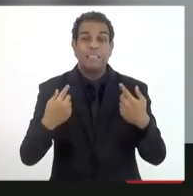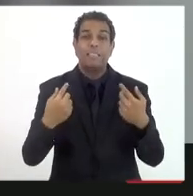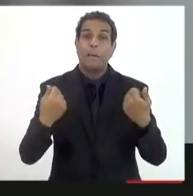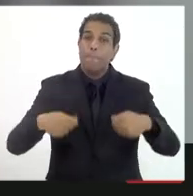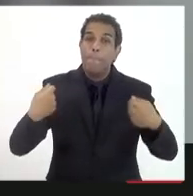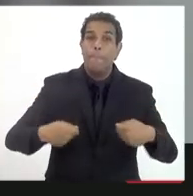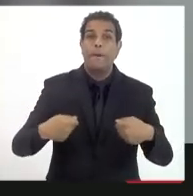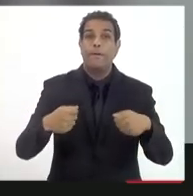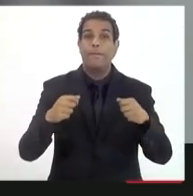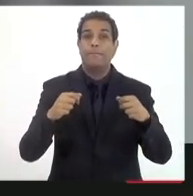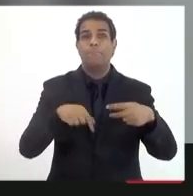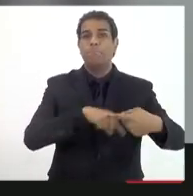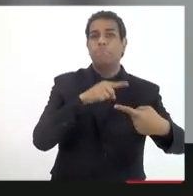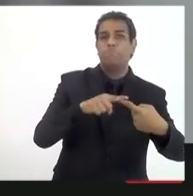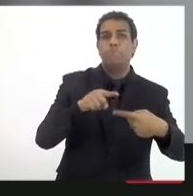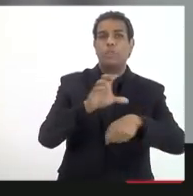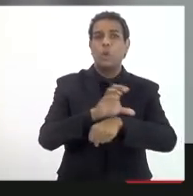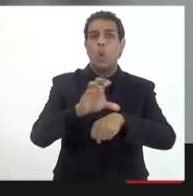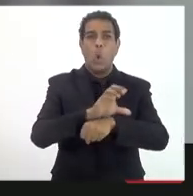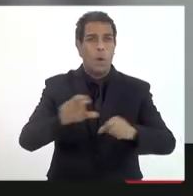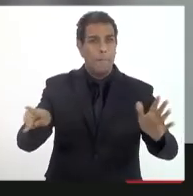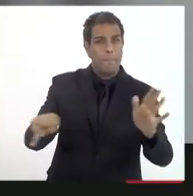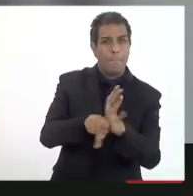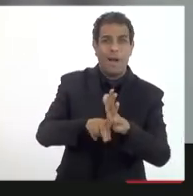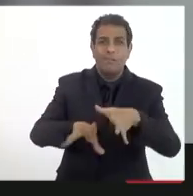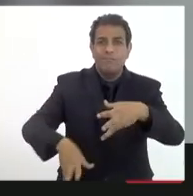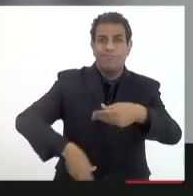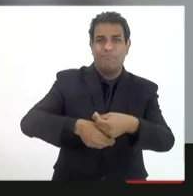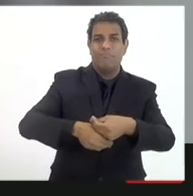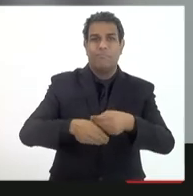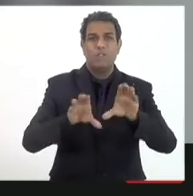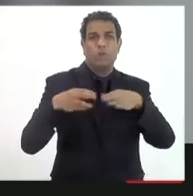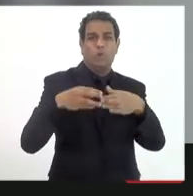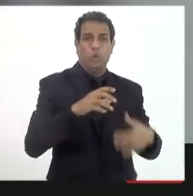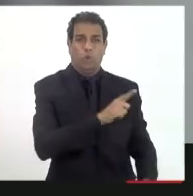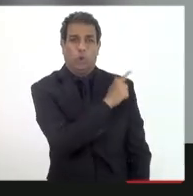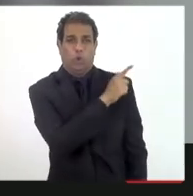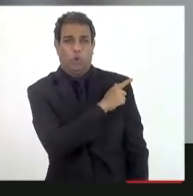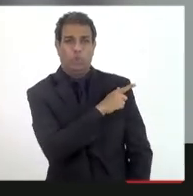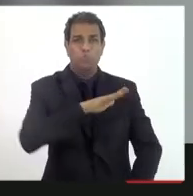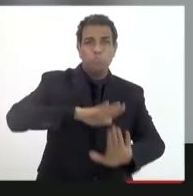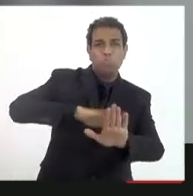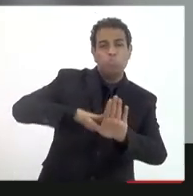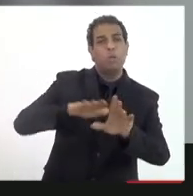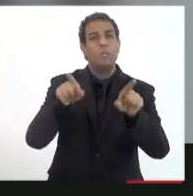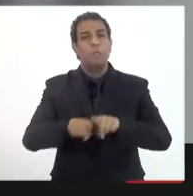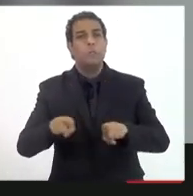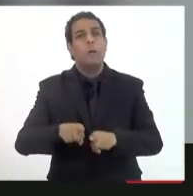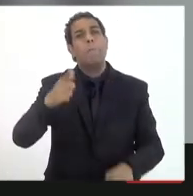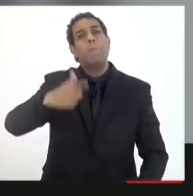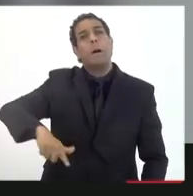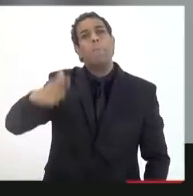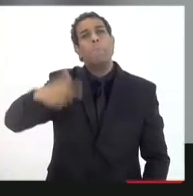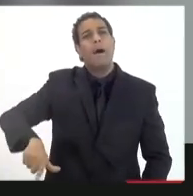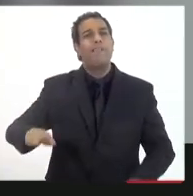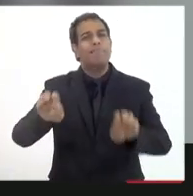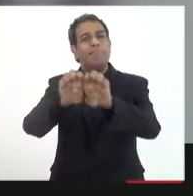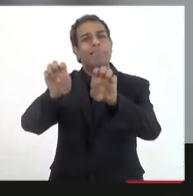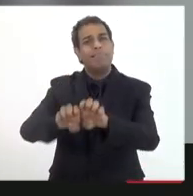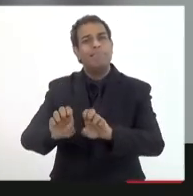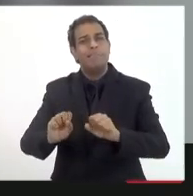estar contemplado ou na constituição do próprio conselho gestor ou uma outra estrutura que desse